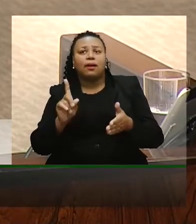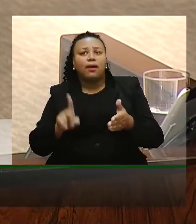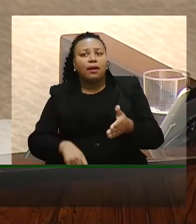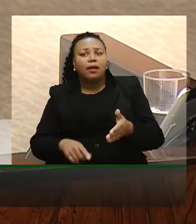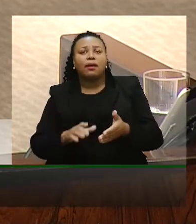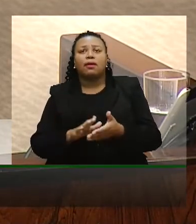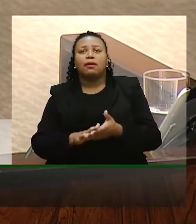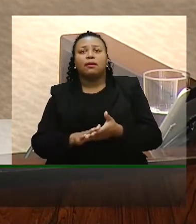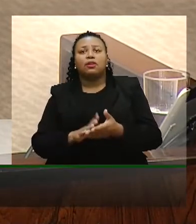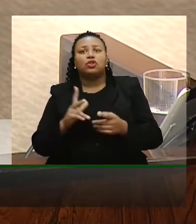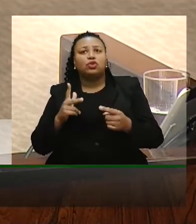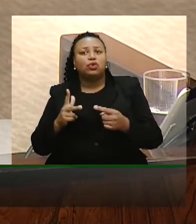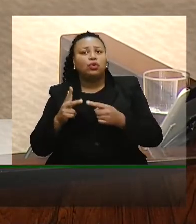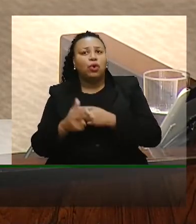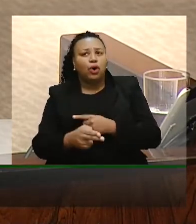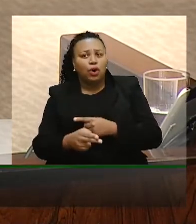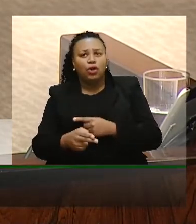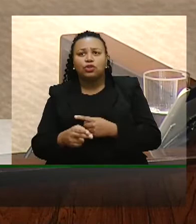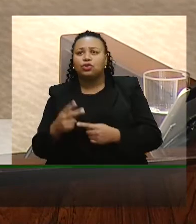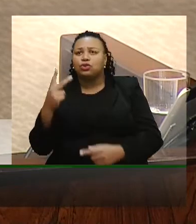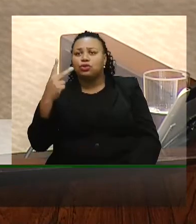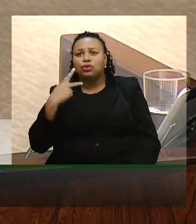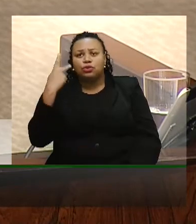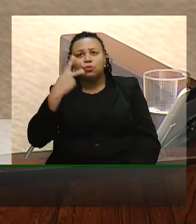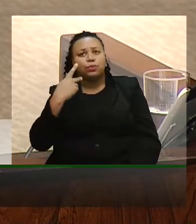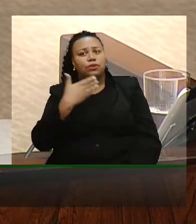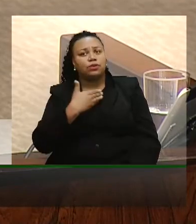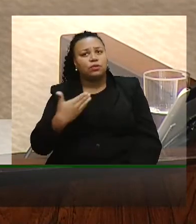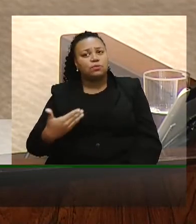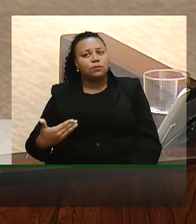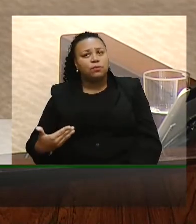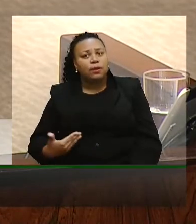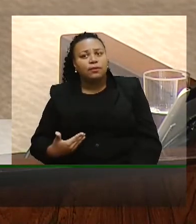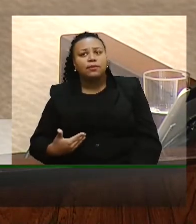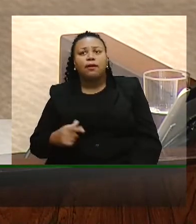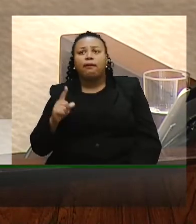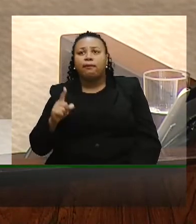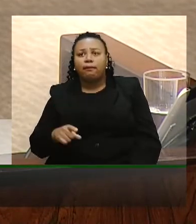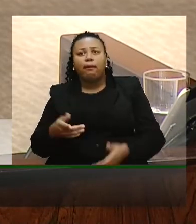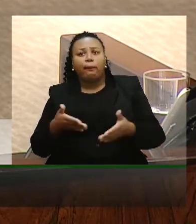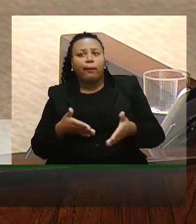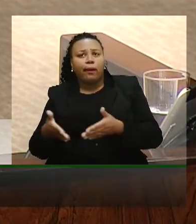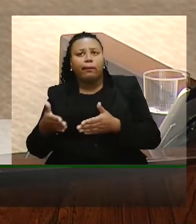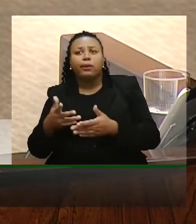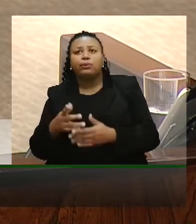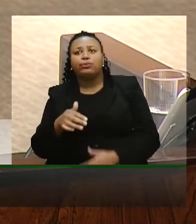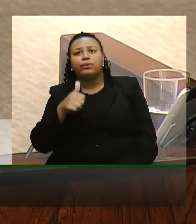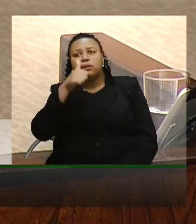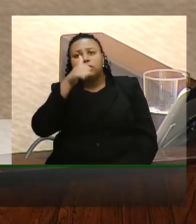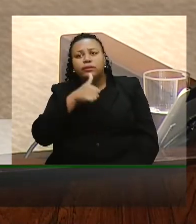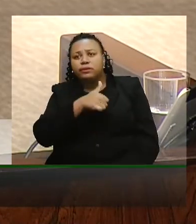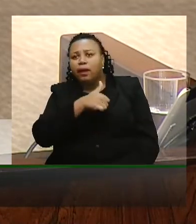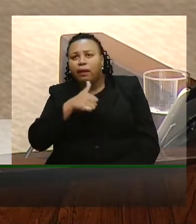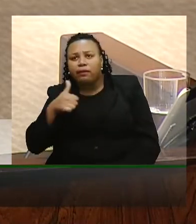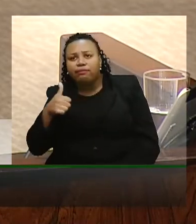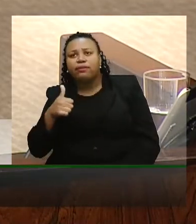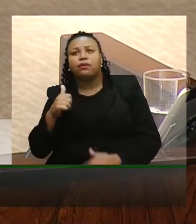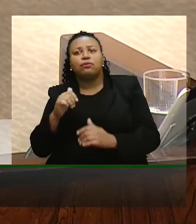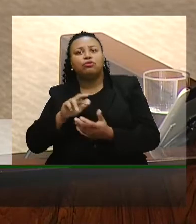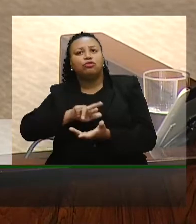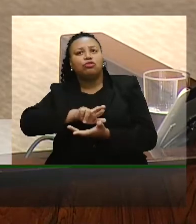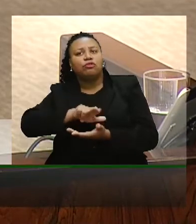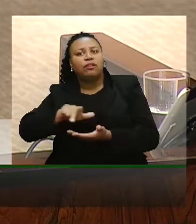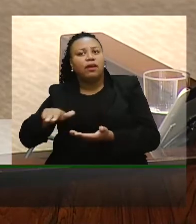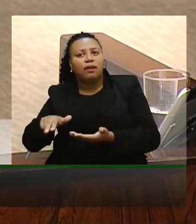do corte de políticas públicas que é na direção do sacrifício de uma gama de